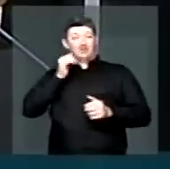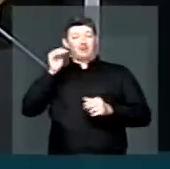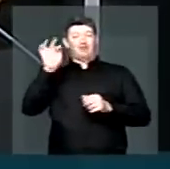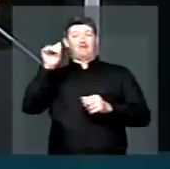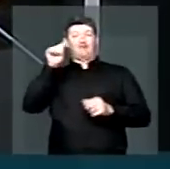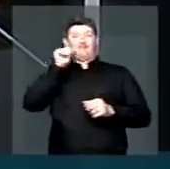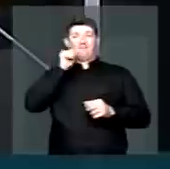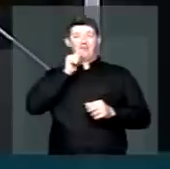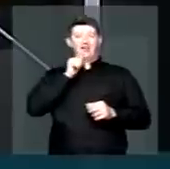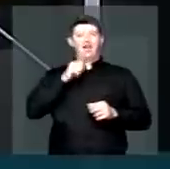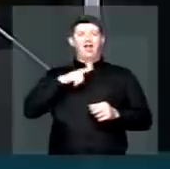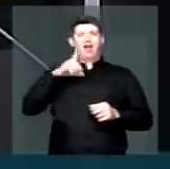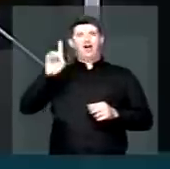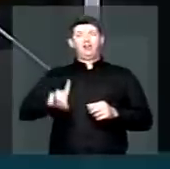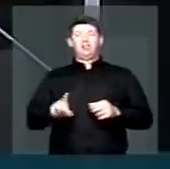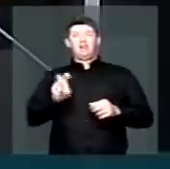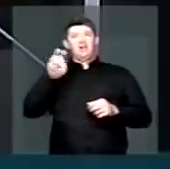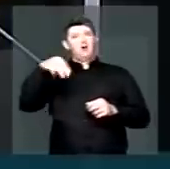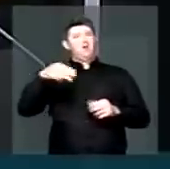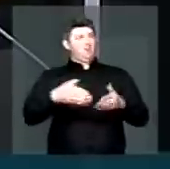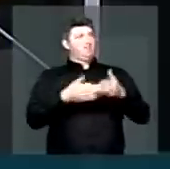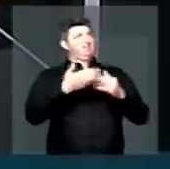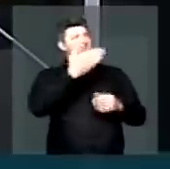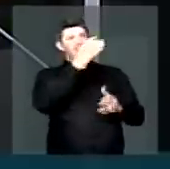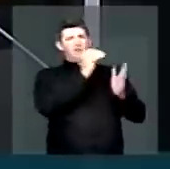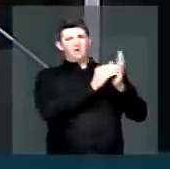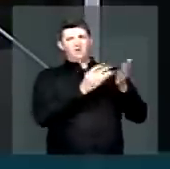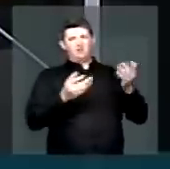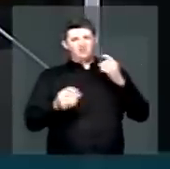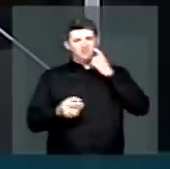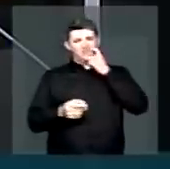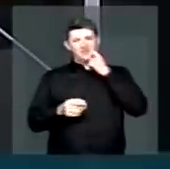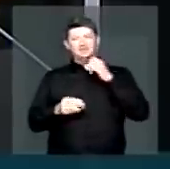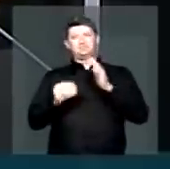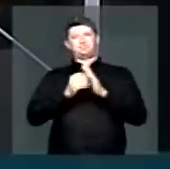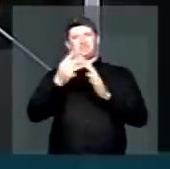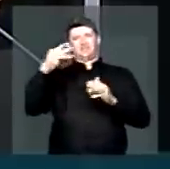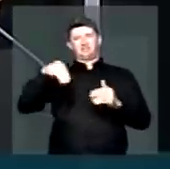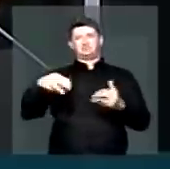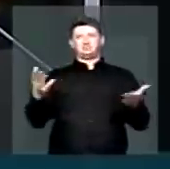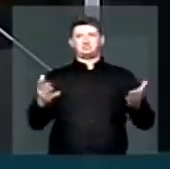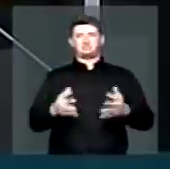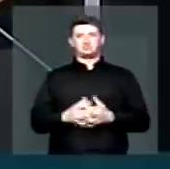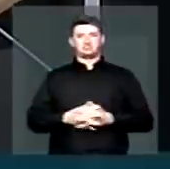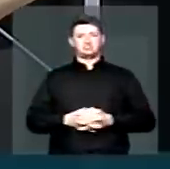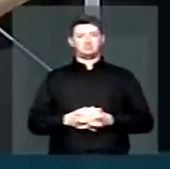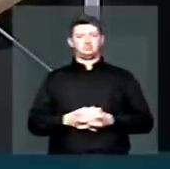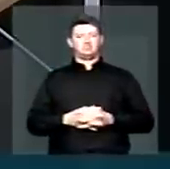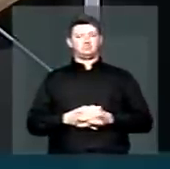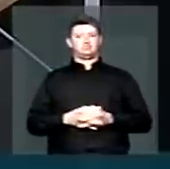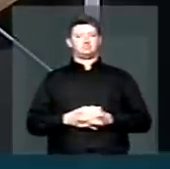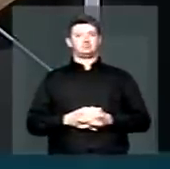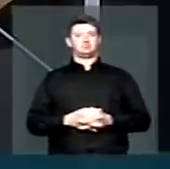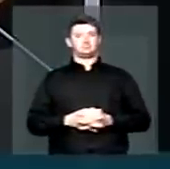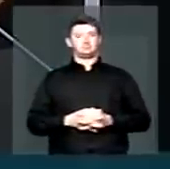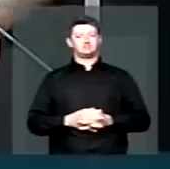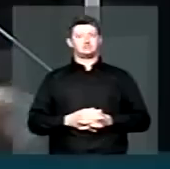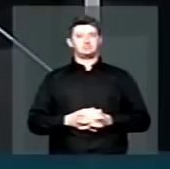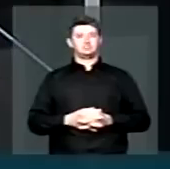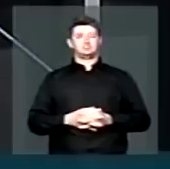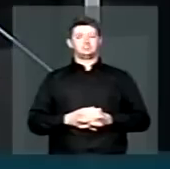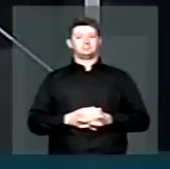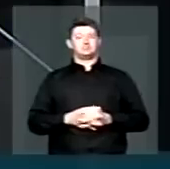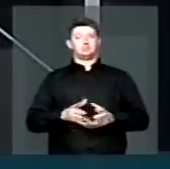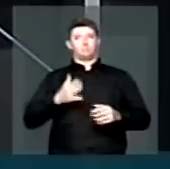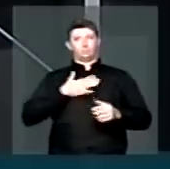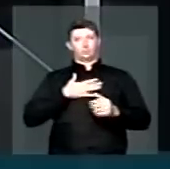retificação, eu tenho direito a cinco minutos, porque colocaram três minutos, senhor Presidente. Estou no